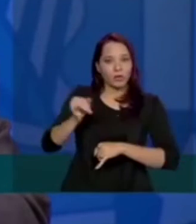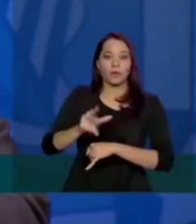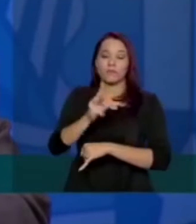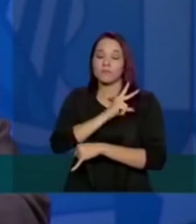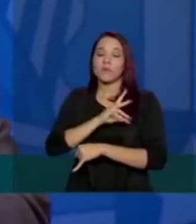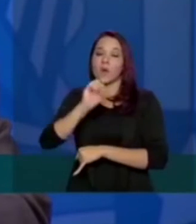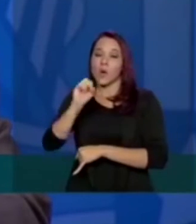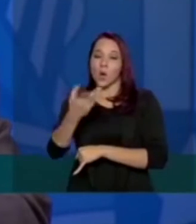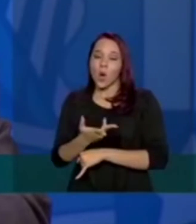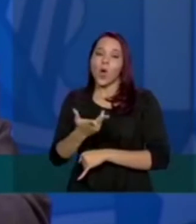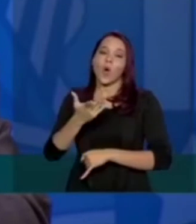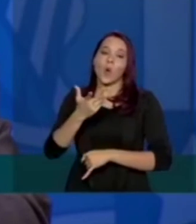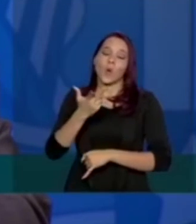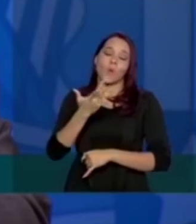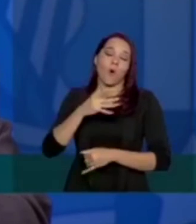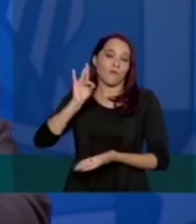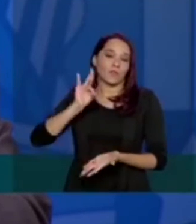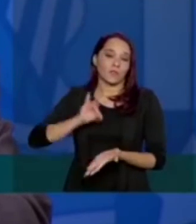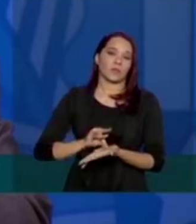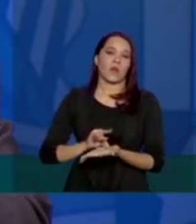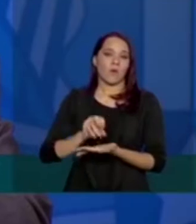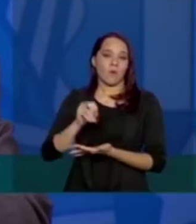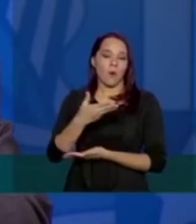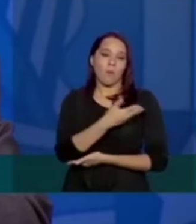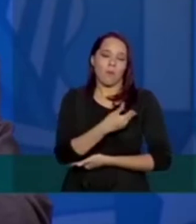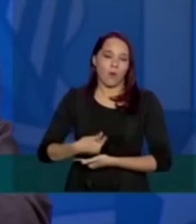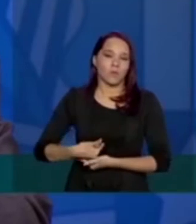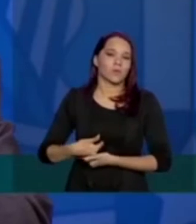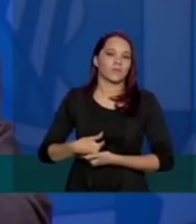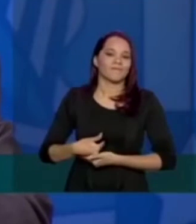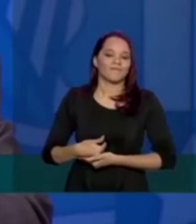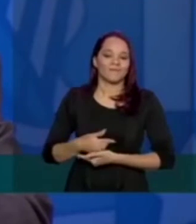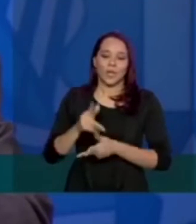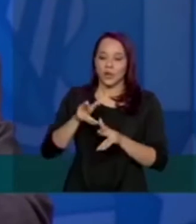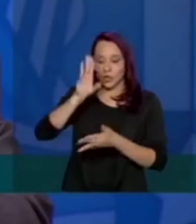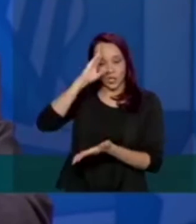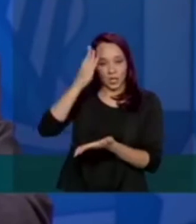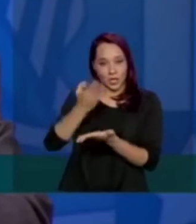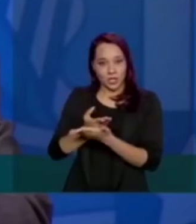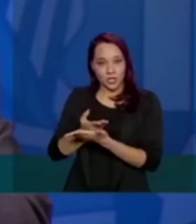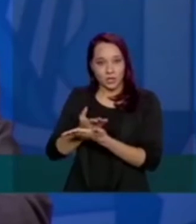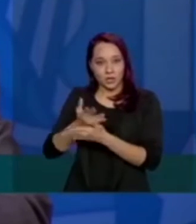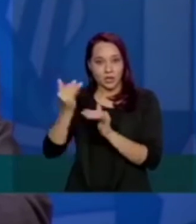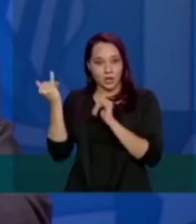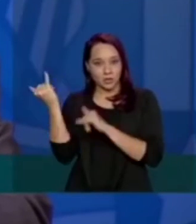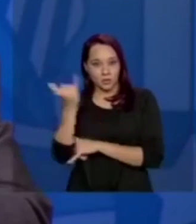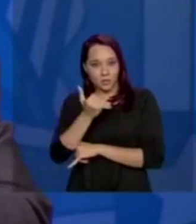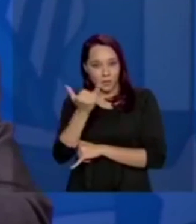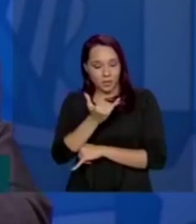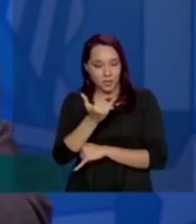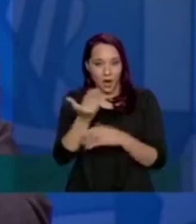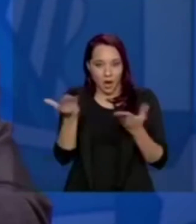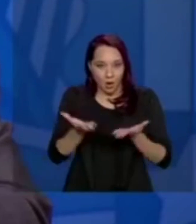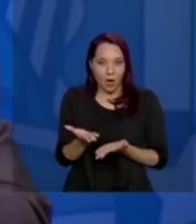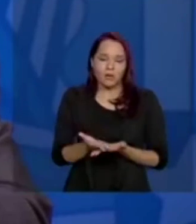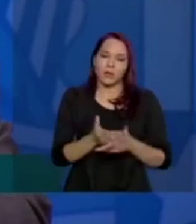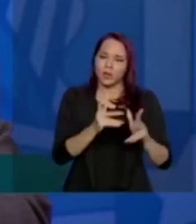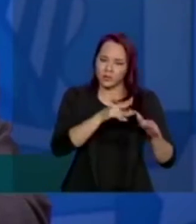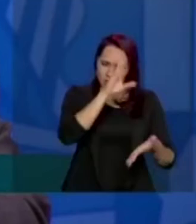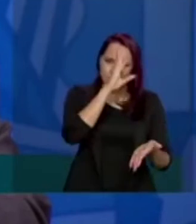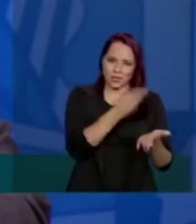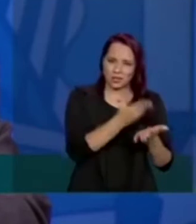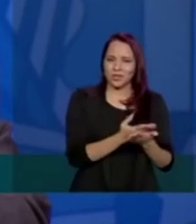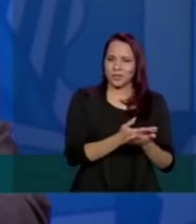ou oficiais. Então, da mesma forma que nós acreditamos nesses dados que nós estamos apresentando agora, nós acreditamos nos dados que foram